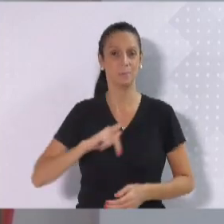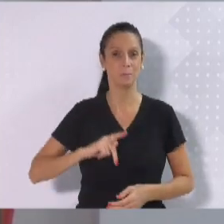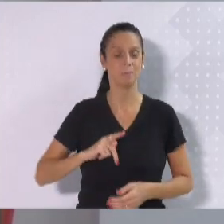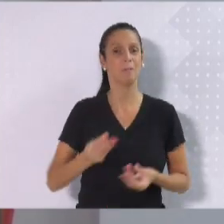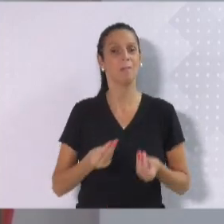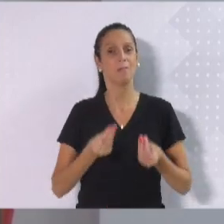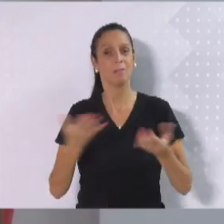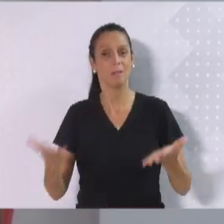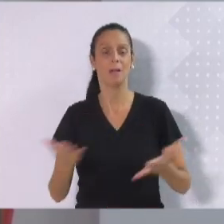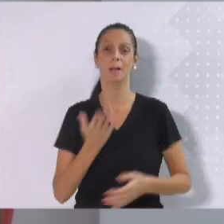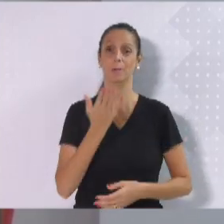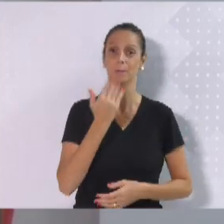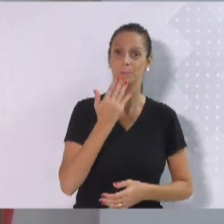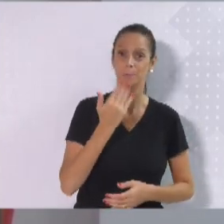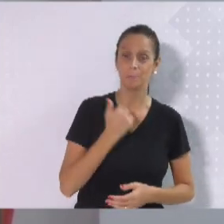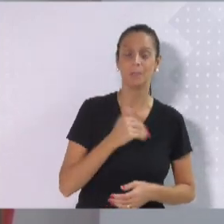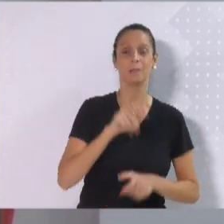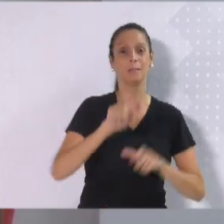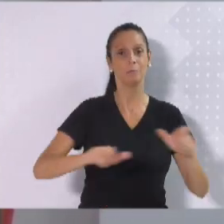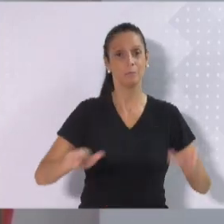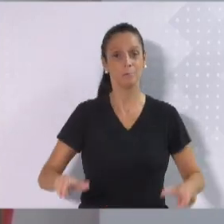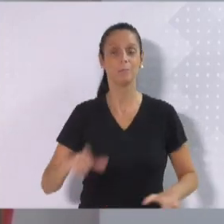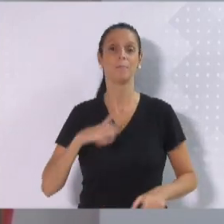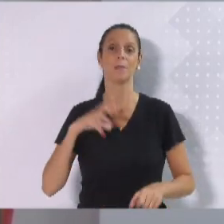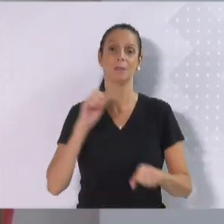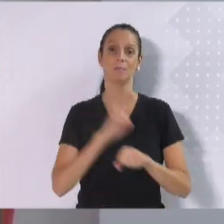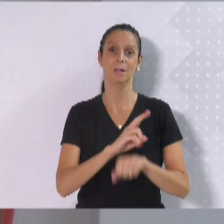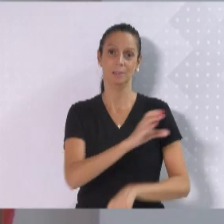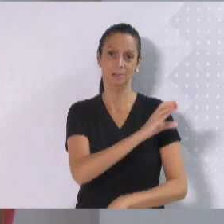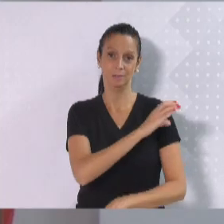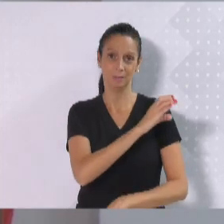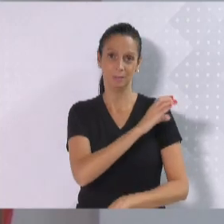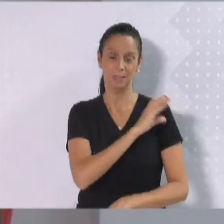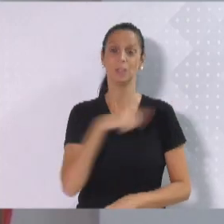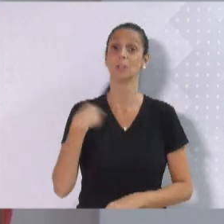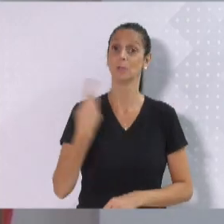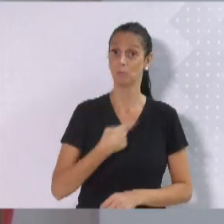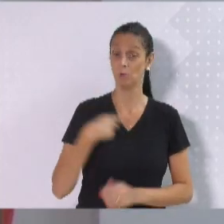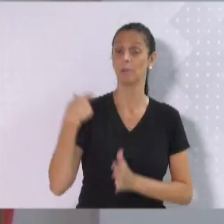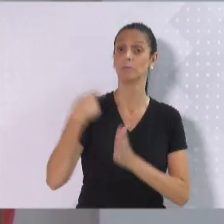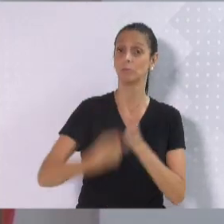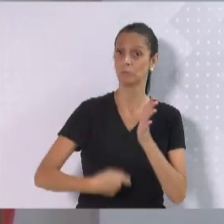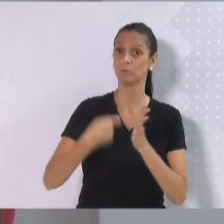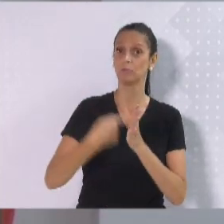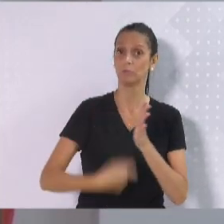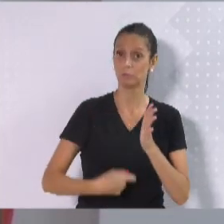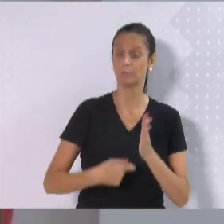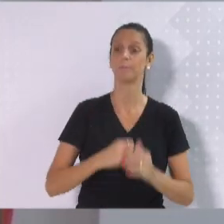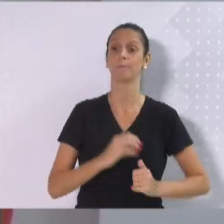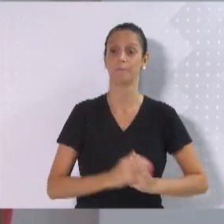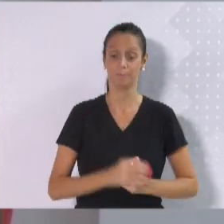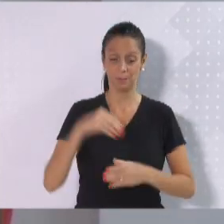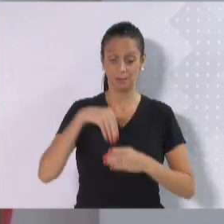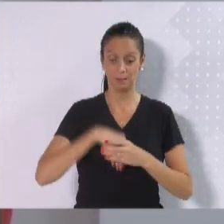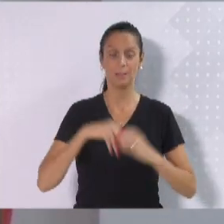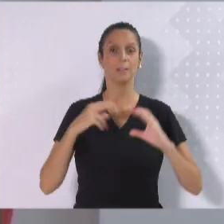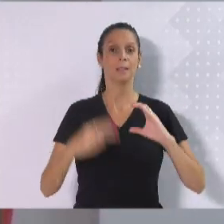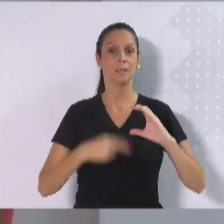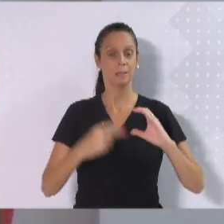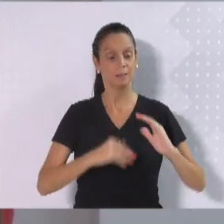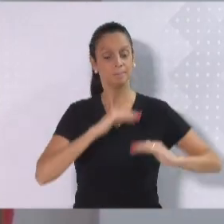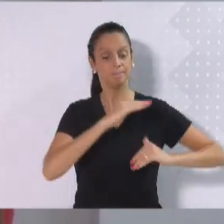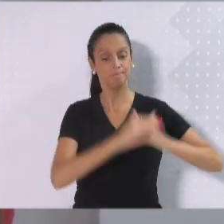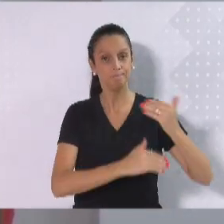prioritária que o movimento 8M vem reivindicar. Estamos em obra nesta casa por